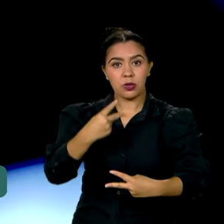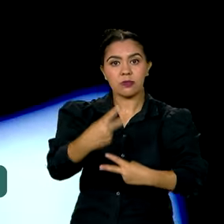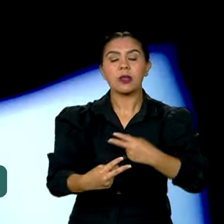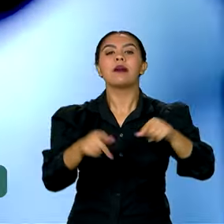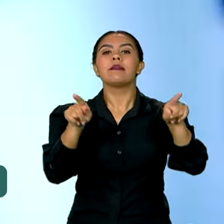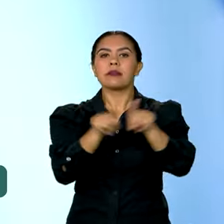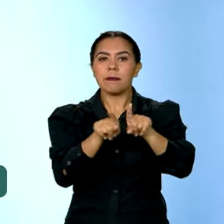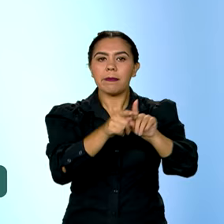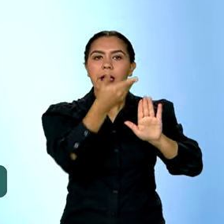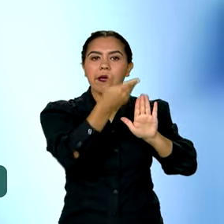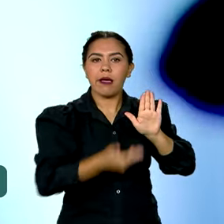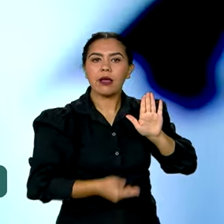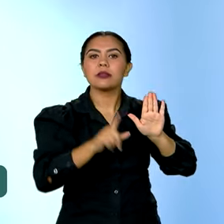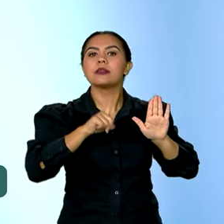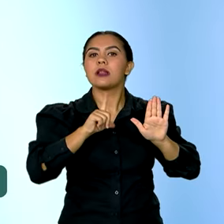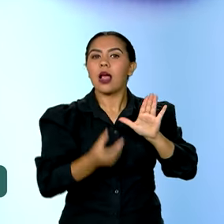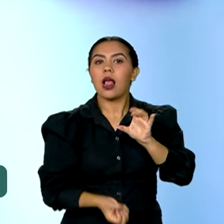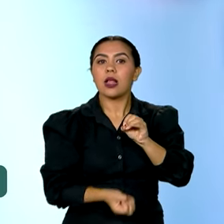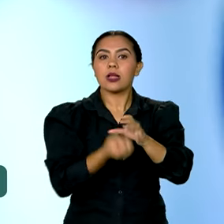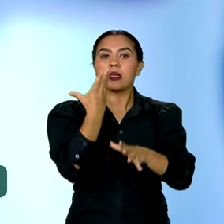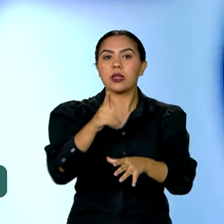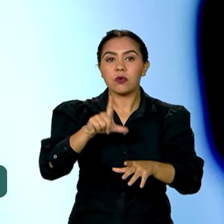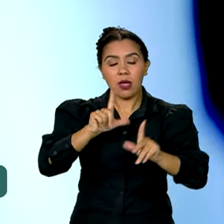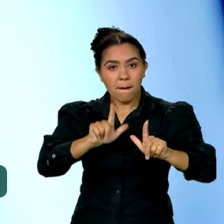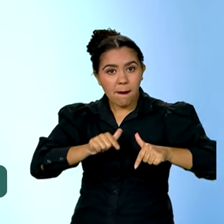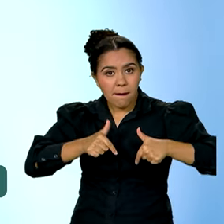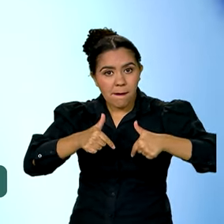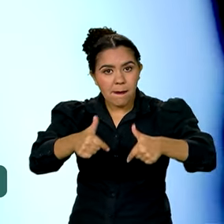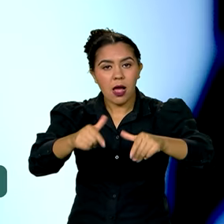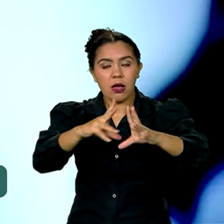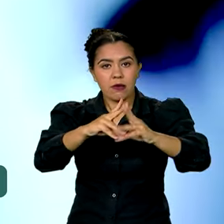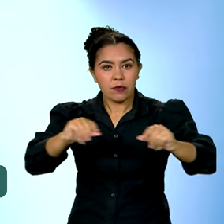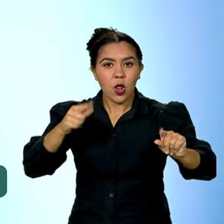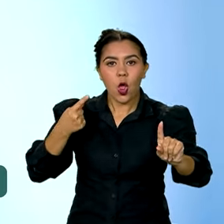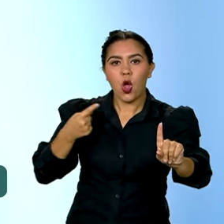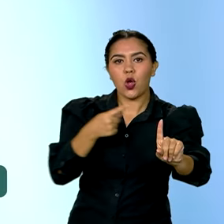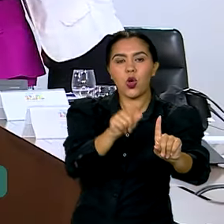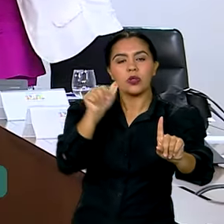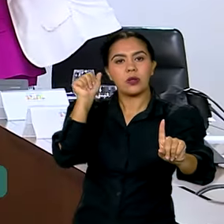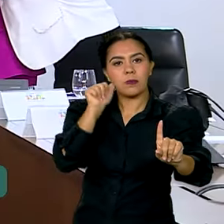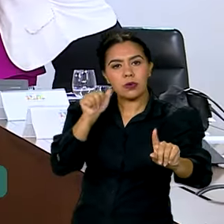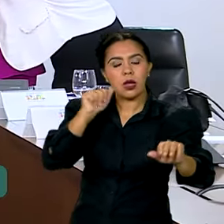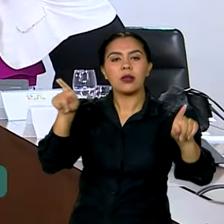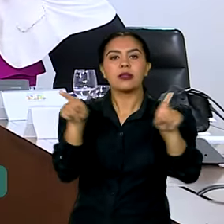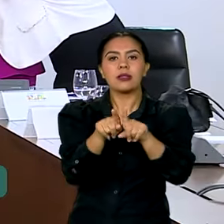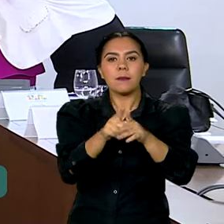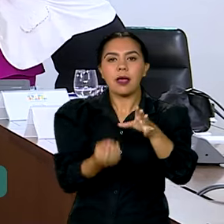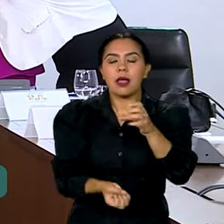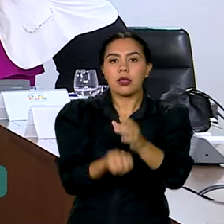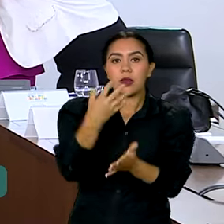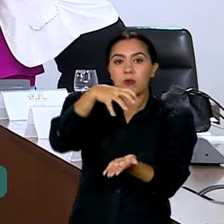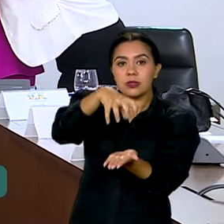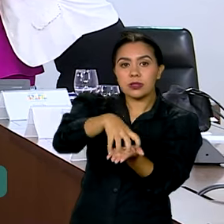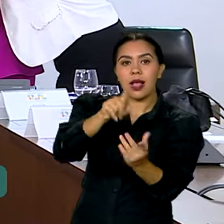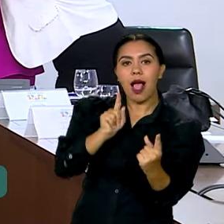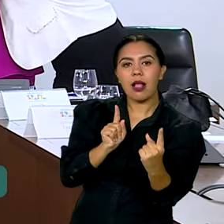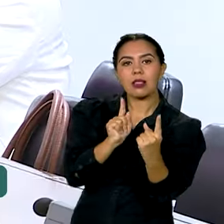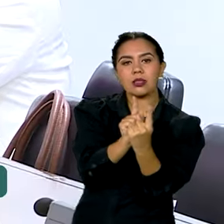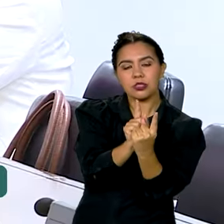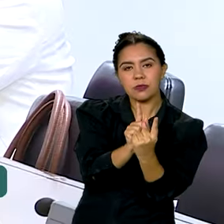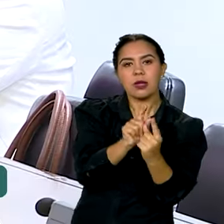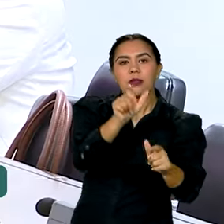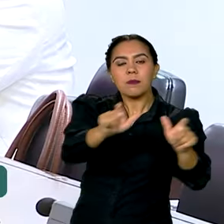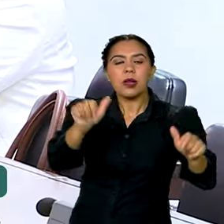também cria a rede estadual de enfrentamento à violência contra a mulher e a rede de atendimento à mulher em situação de